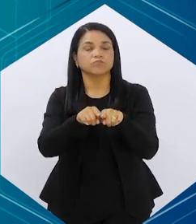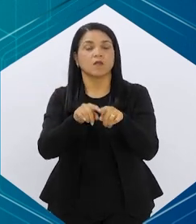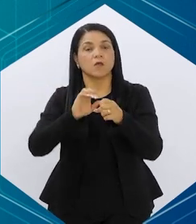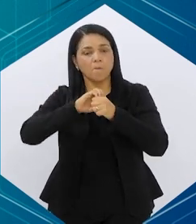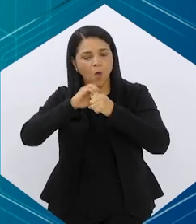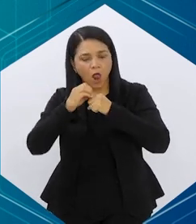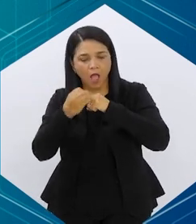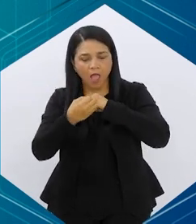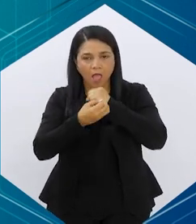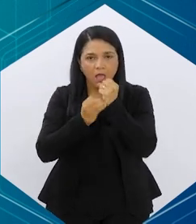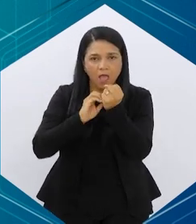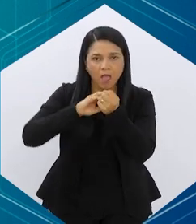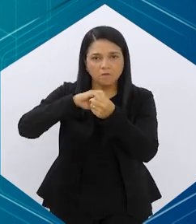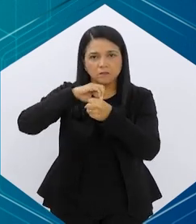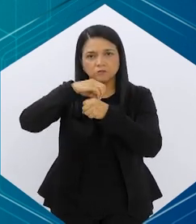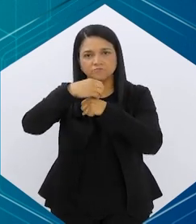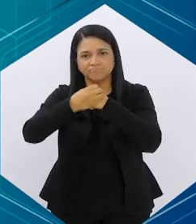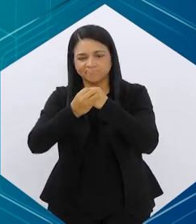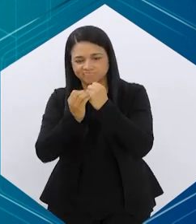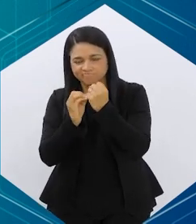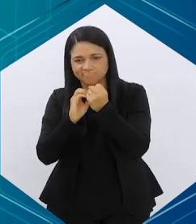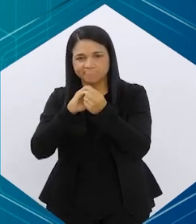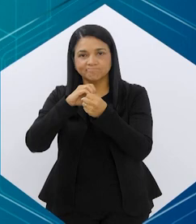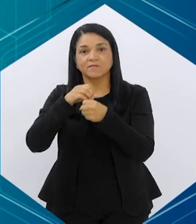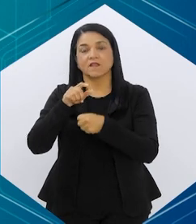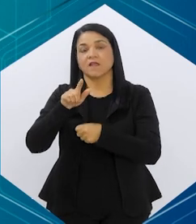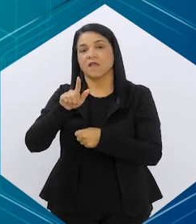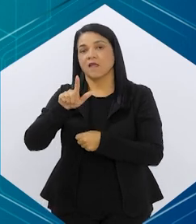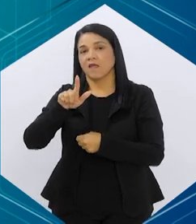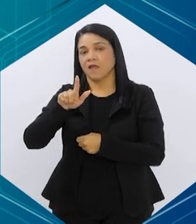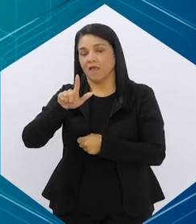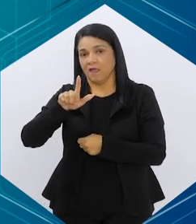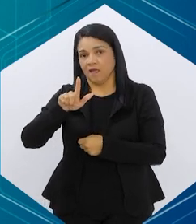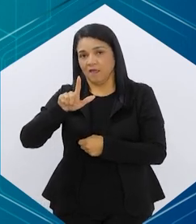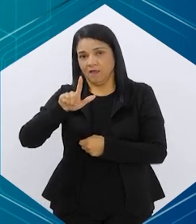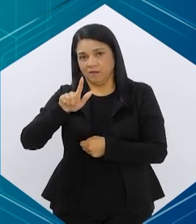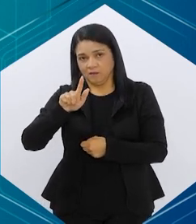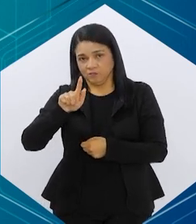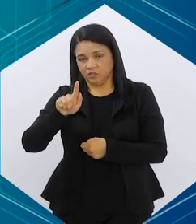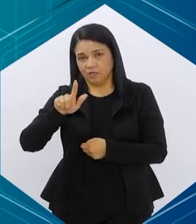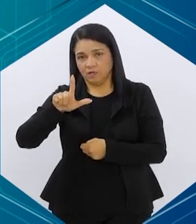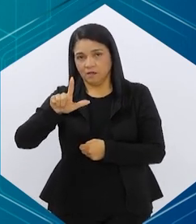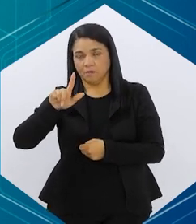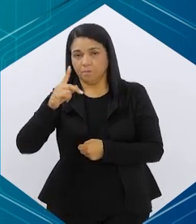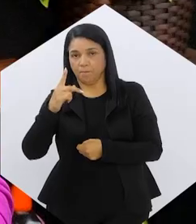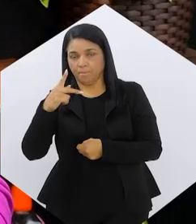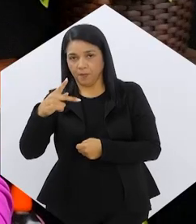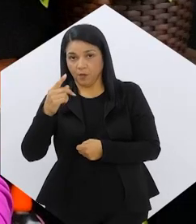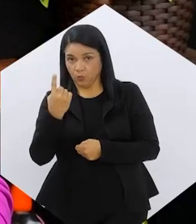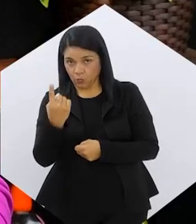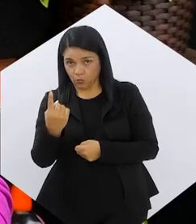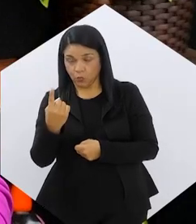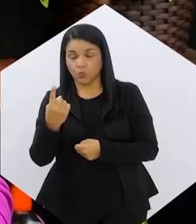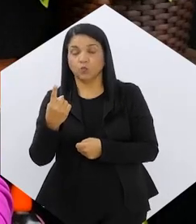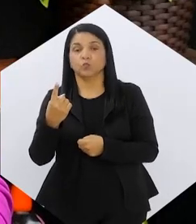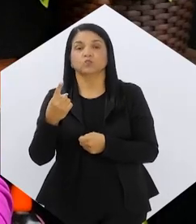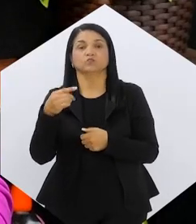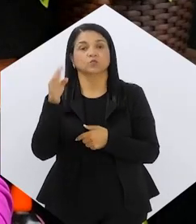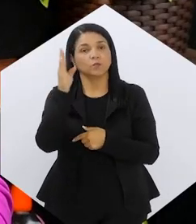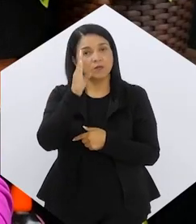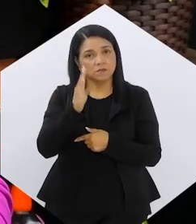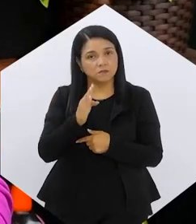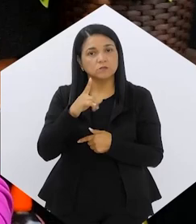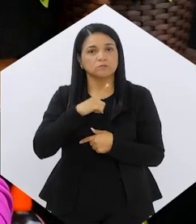essas moléculas. Então, outras moléculas de GLP-1 chegarão no Brasil, e agora ela tem moléculas de GLP-1